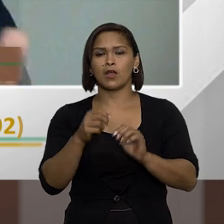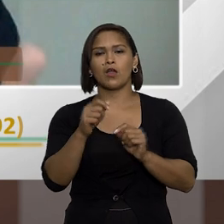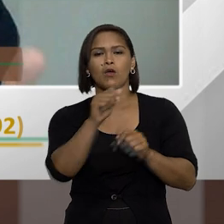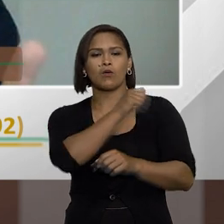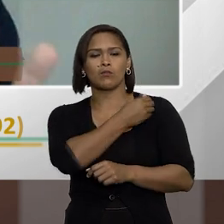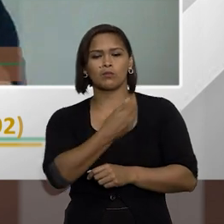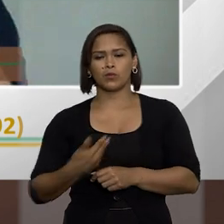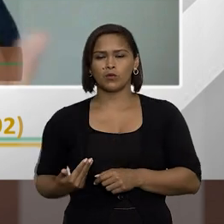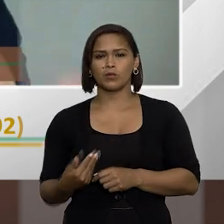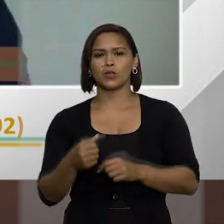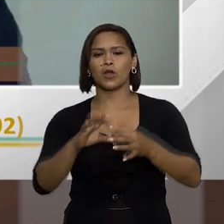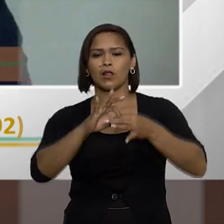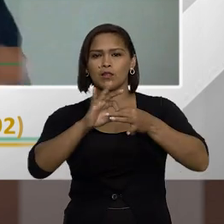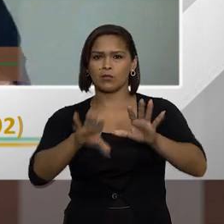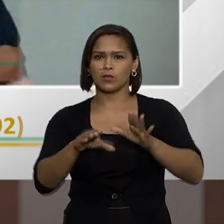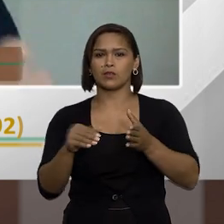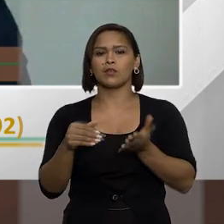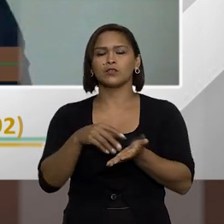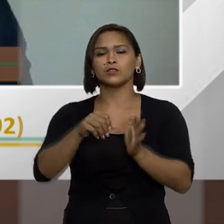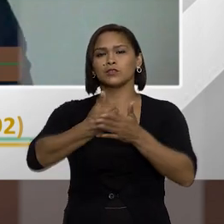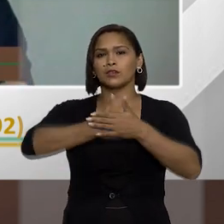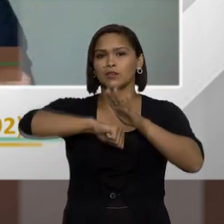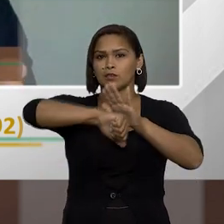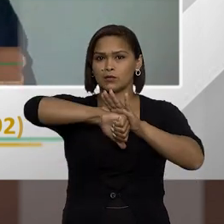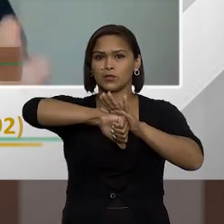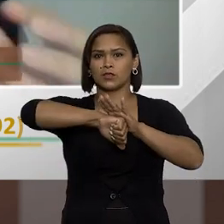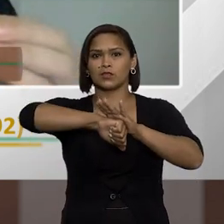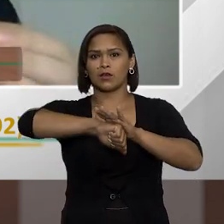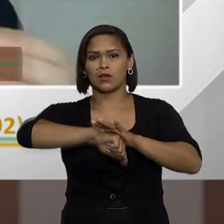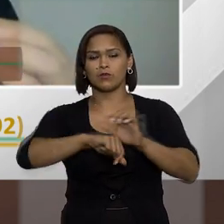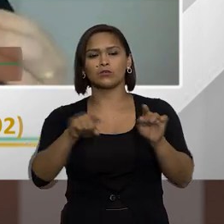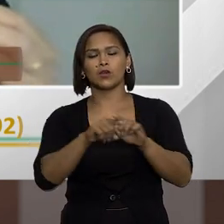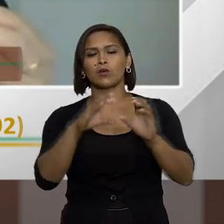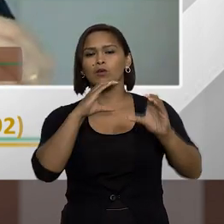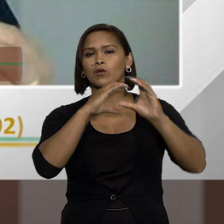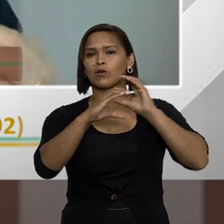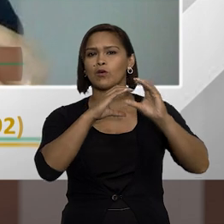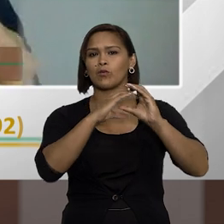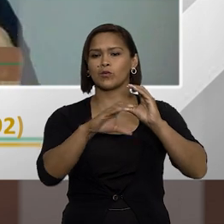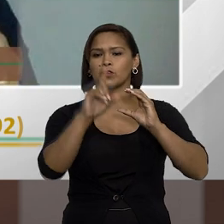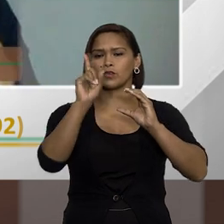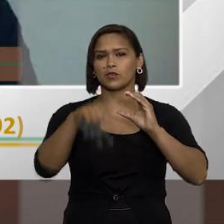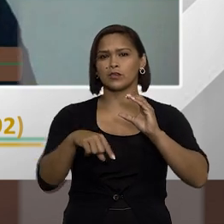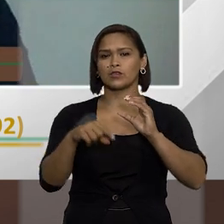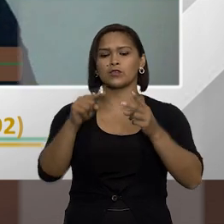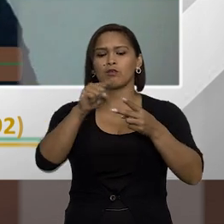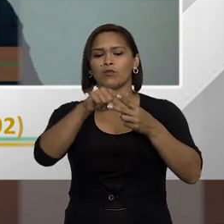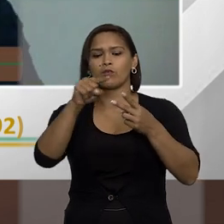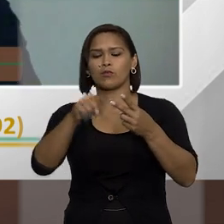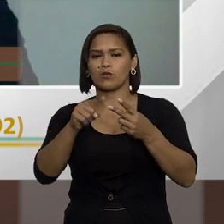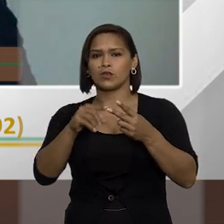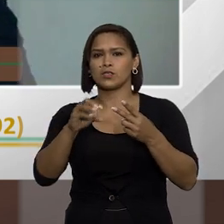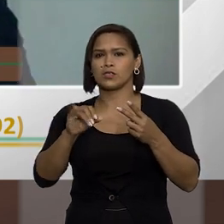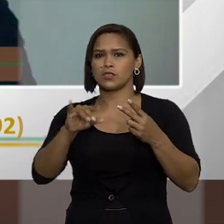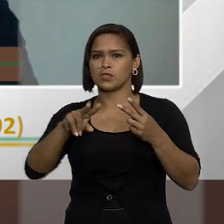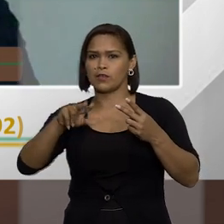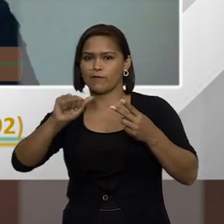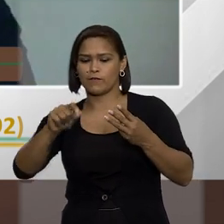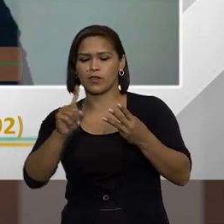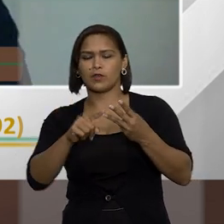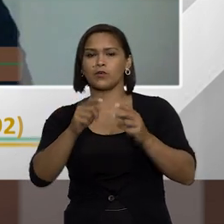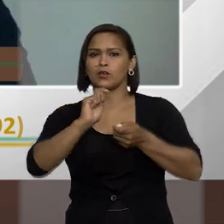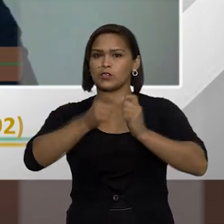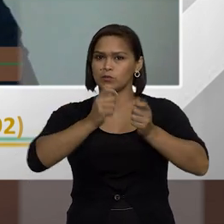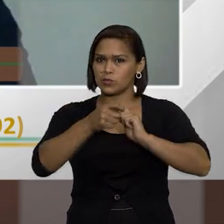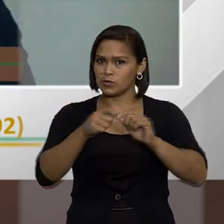ao agente público sendo absolvido na esfera criminal, haveria uma comunicação com a esfera civil, com a